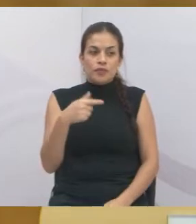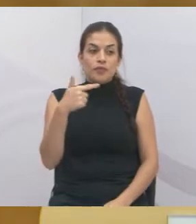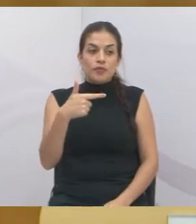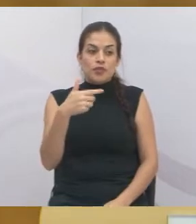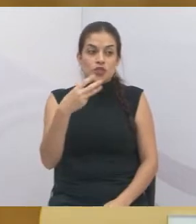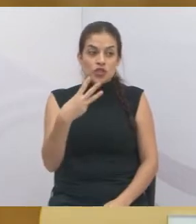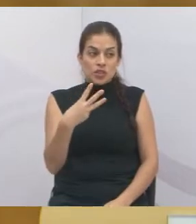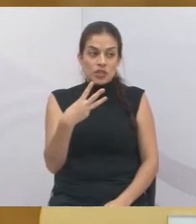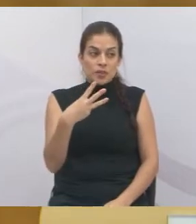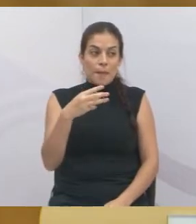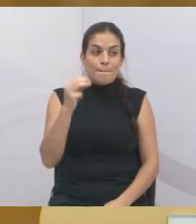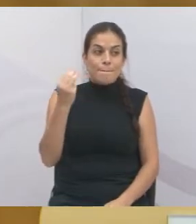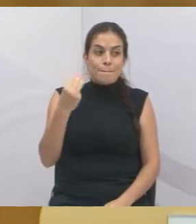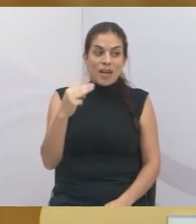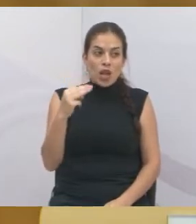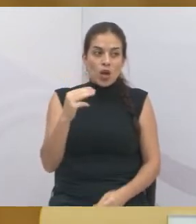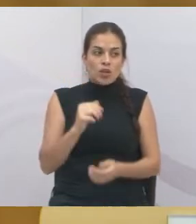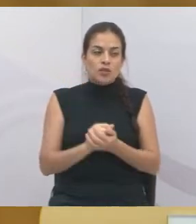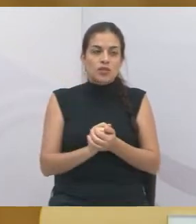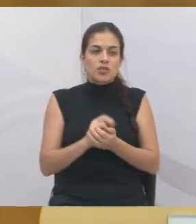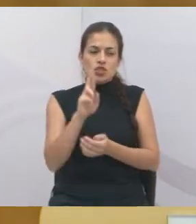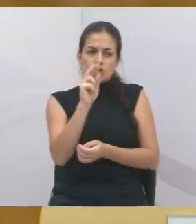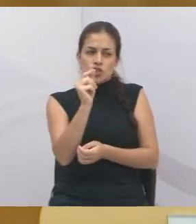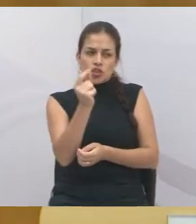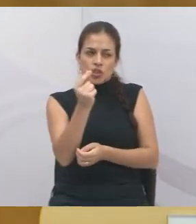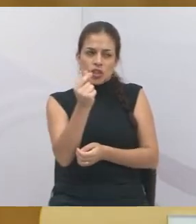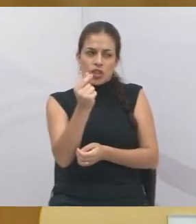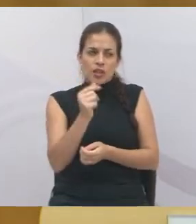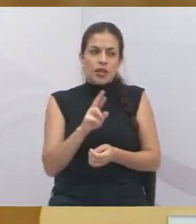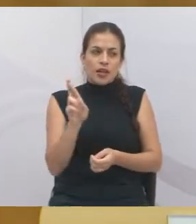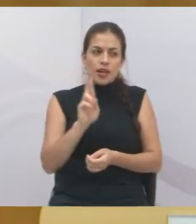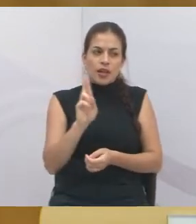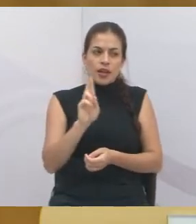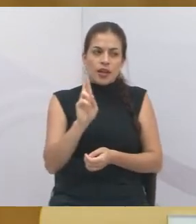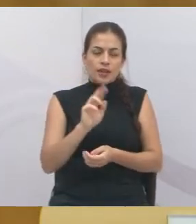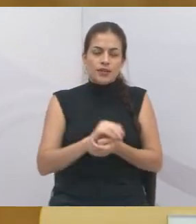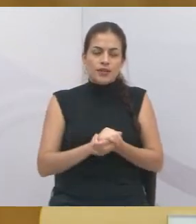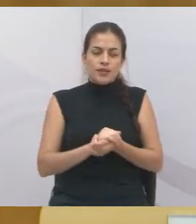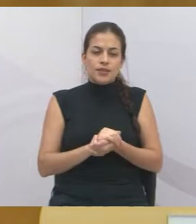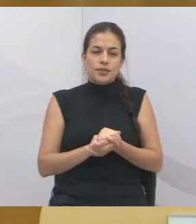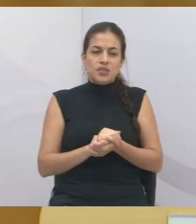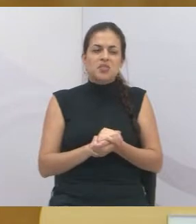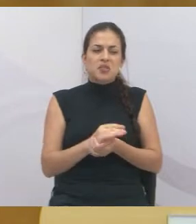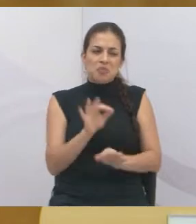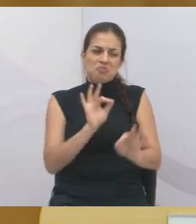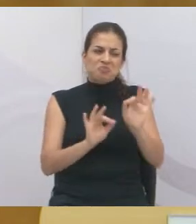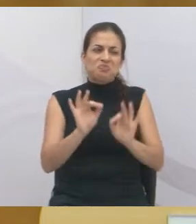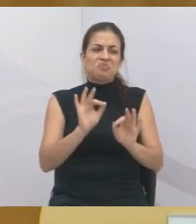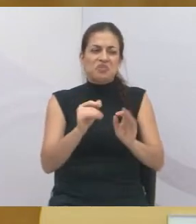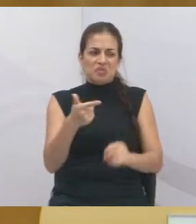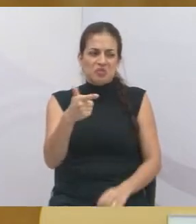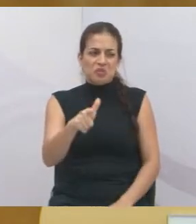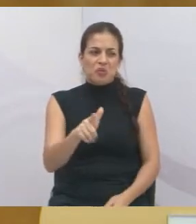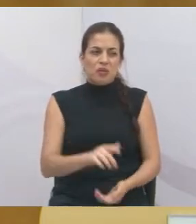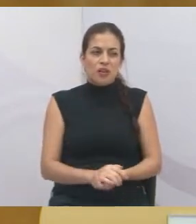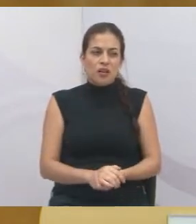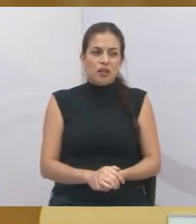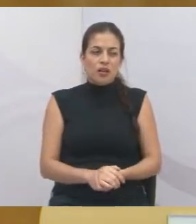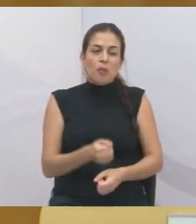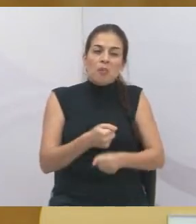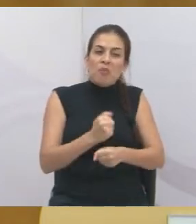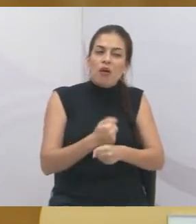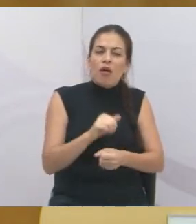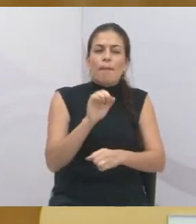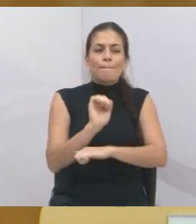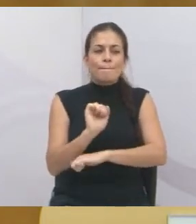no ano passado e certamente teve reajuste. Então, nós vamos acompanhar a execução dessa obra. É uma obra esperada por todos